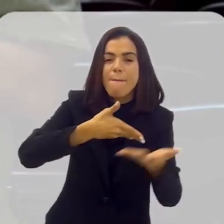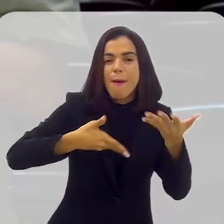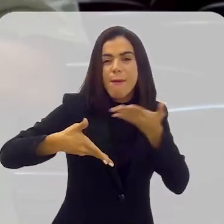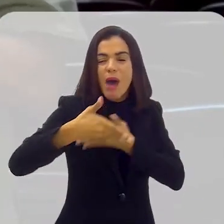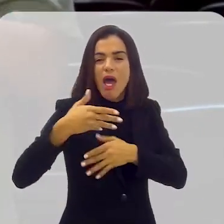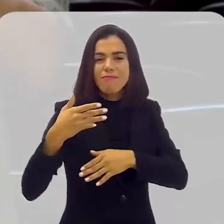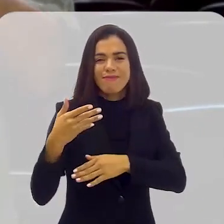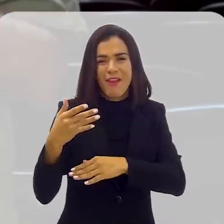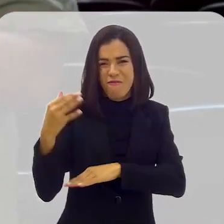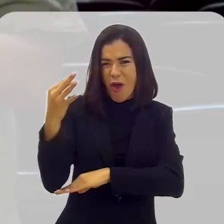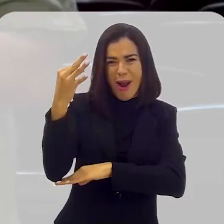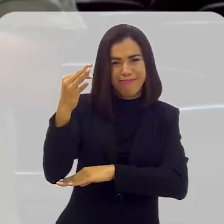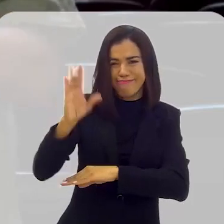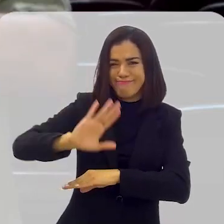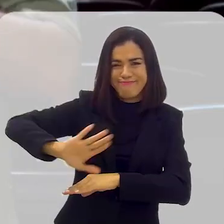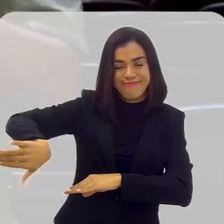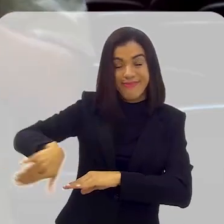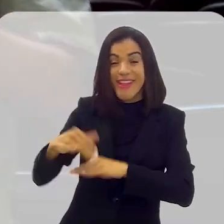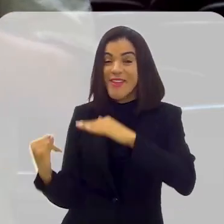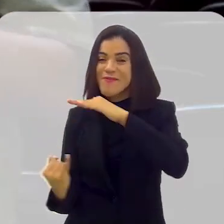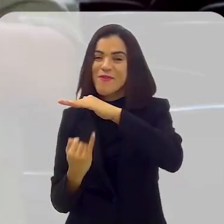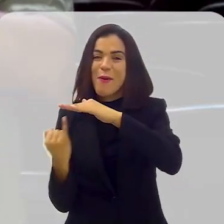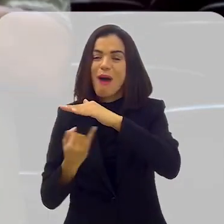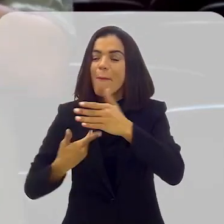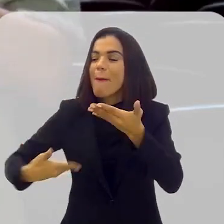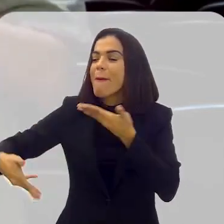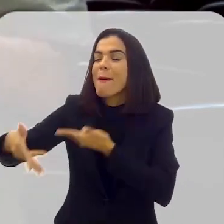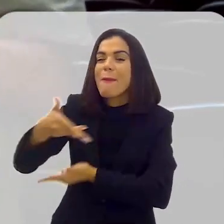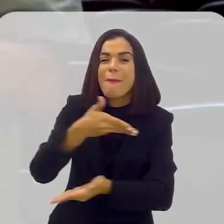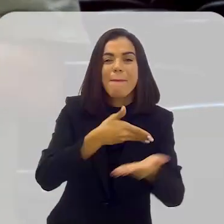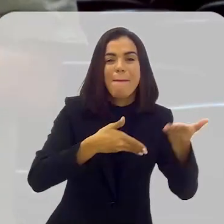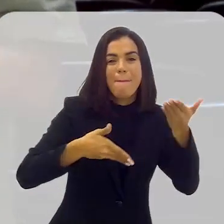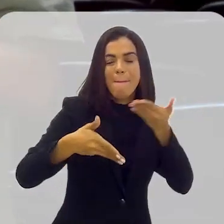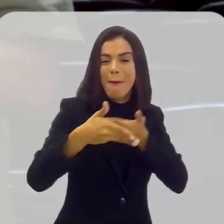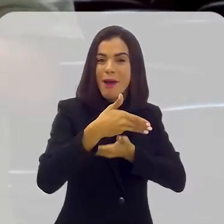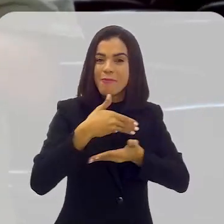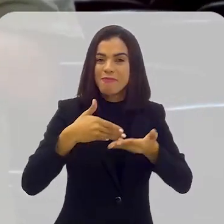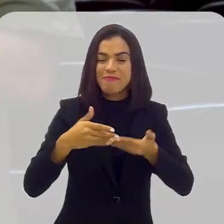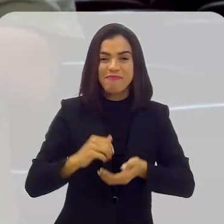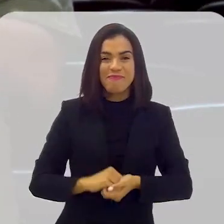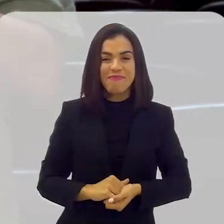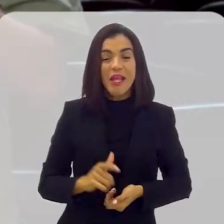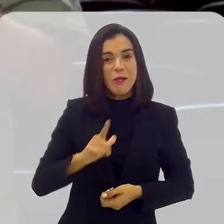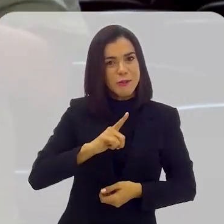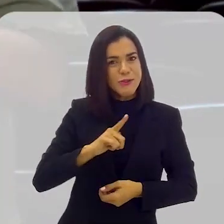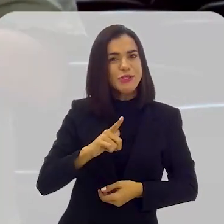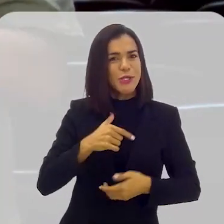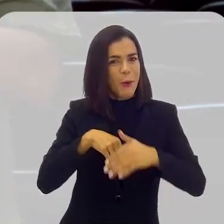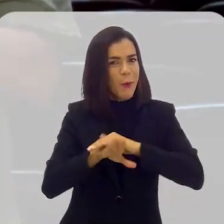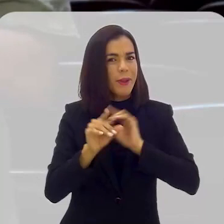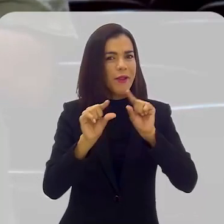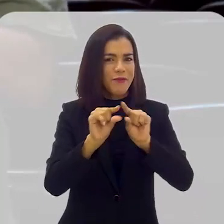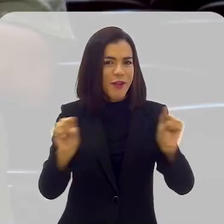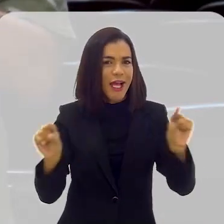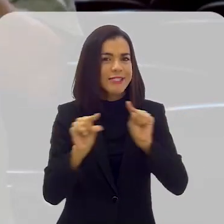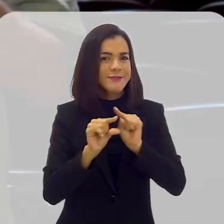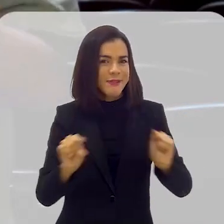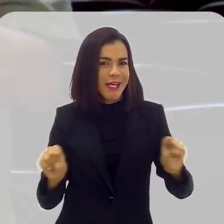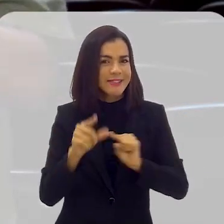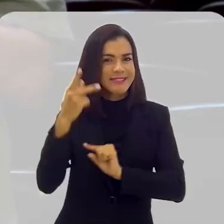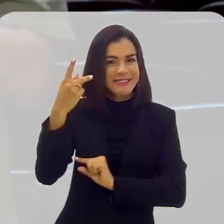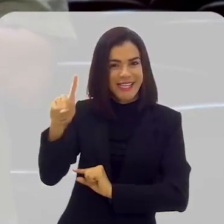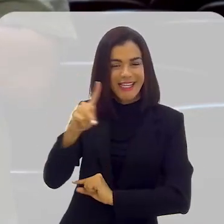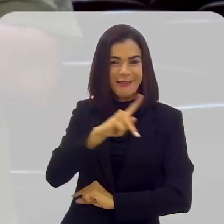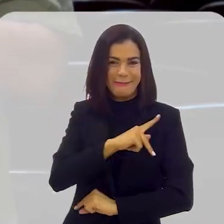mais informal. Então, ele foi se virando ali. Foi pitoresco, porque tinha trechos da fala